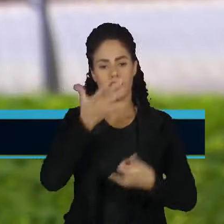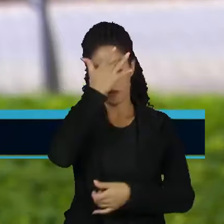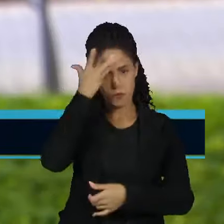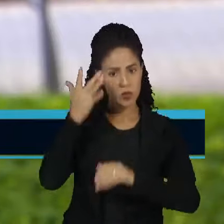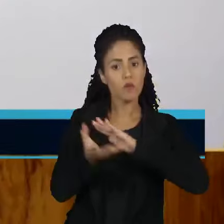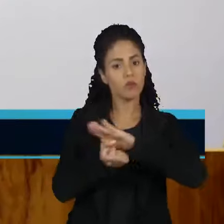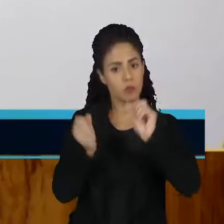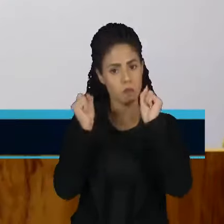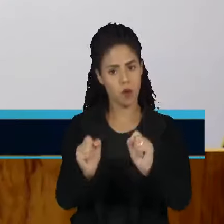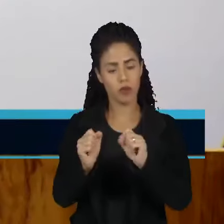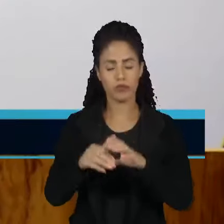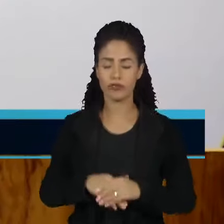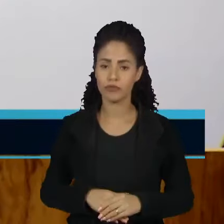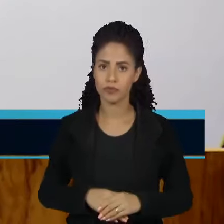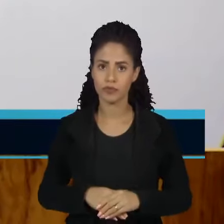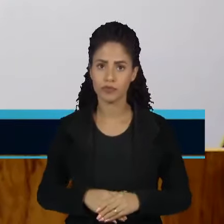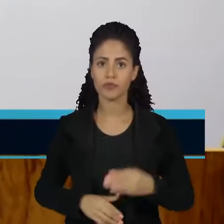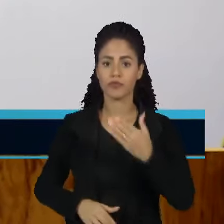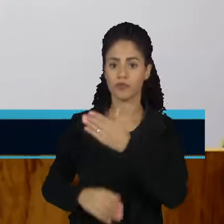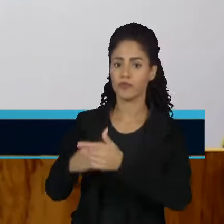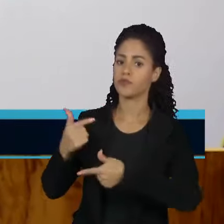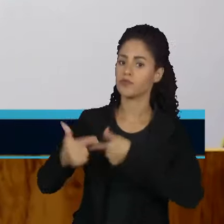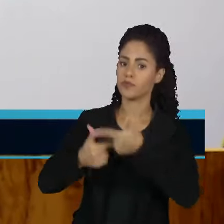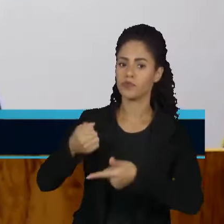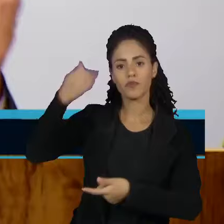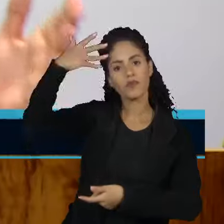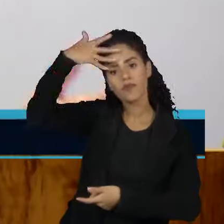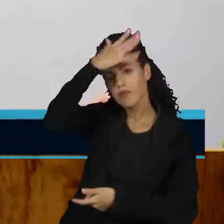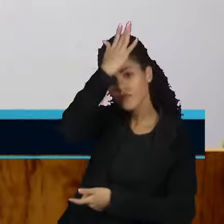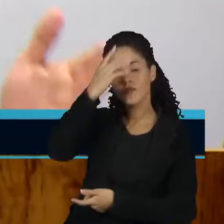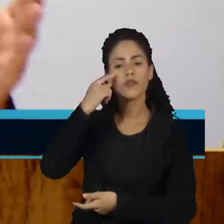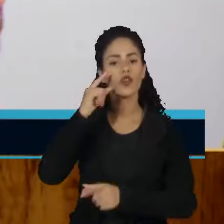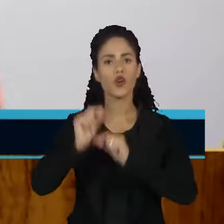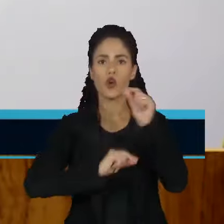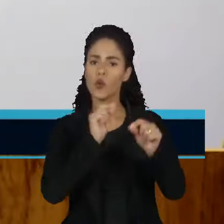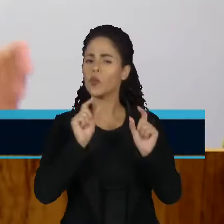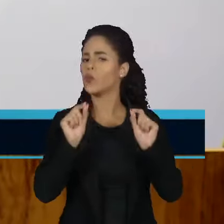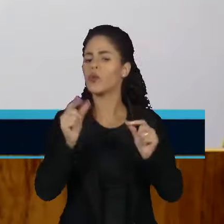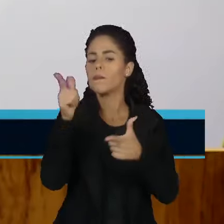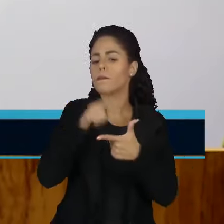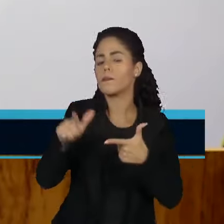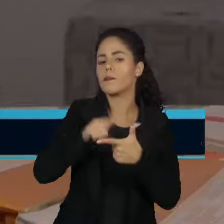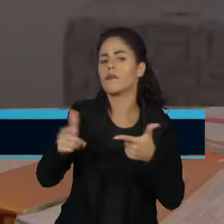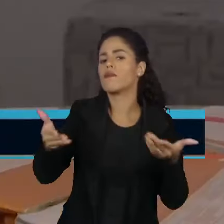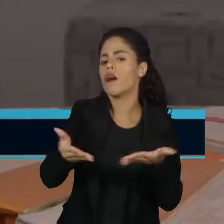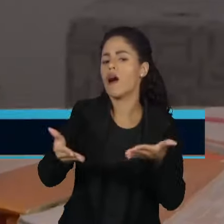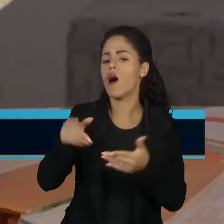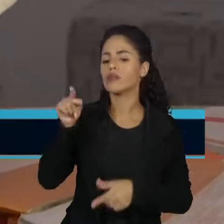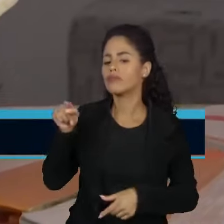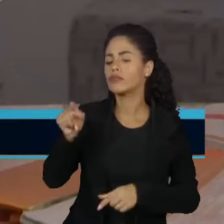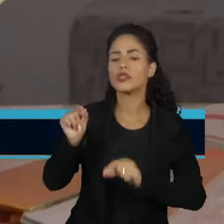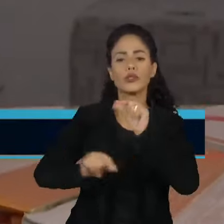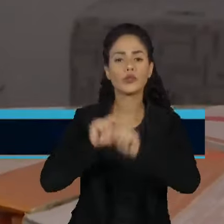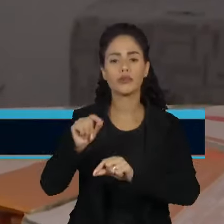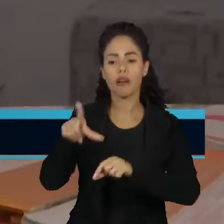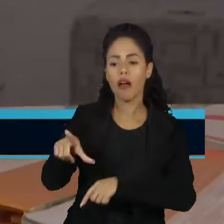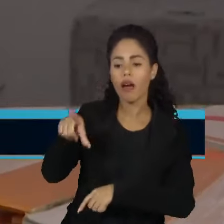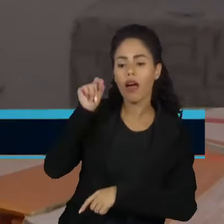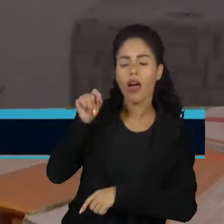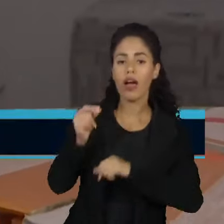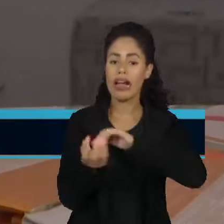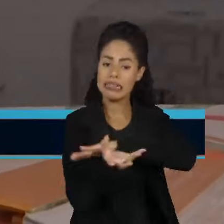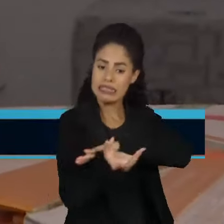da conta. O ministro do Trabalho, Luiz Marinho, argumenta que o problema deste modelo é que quem opta pelo